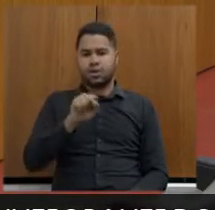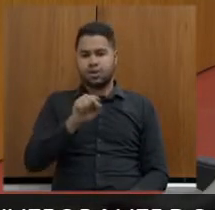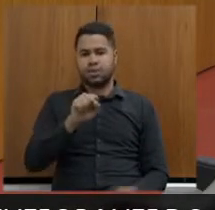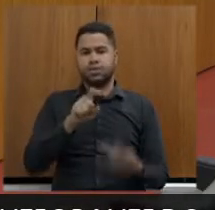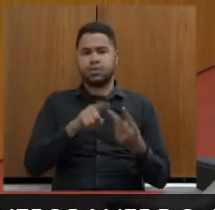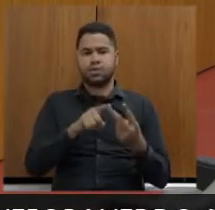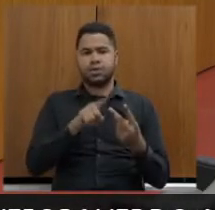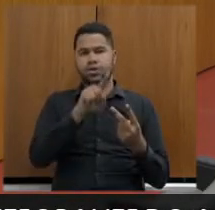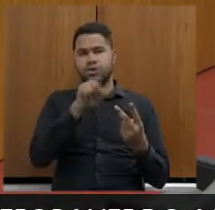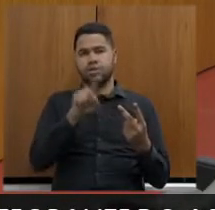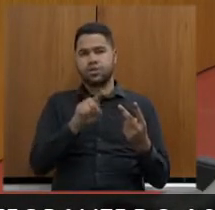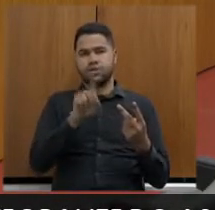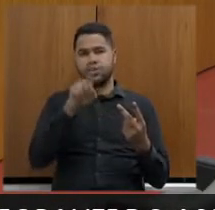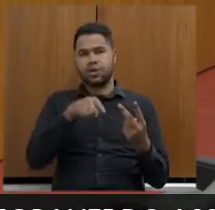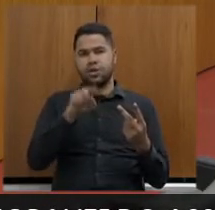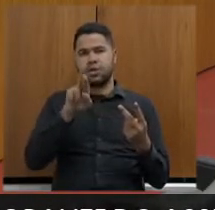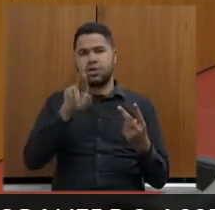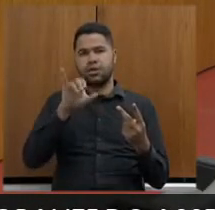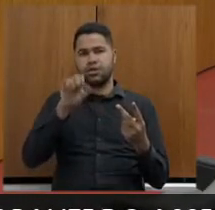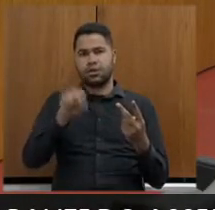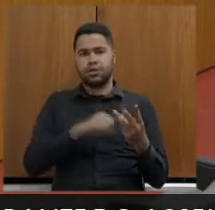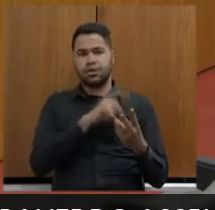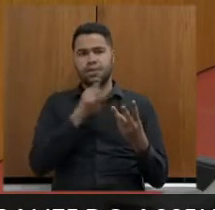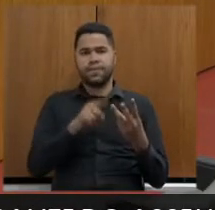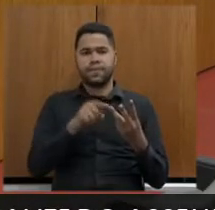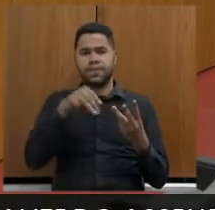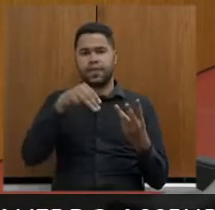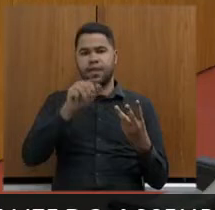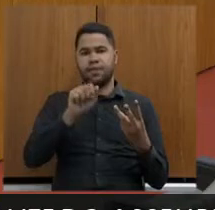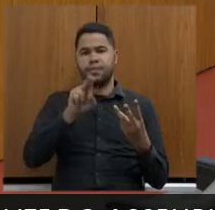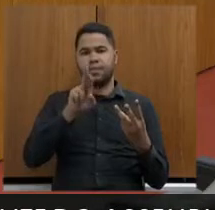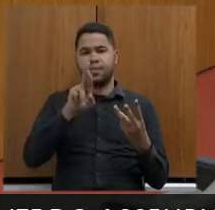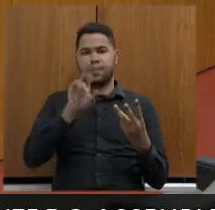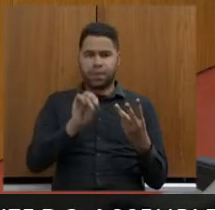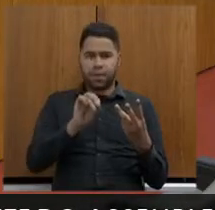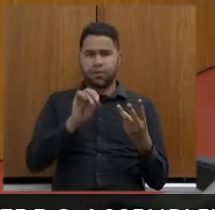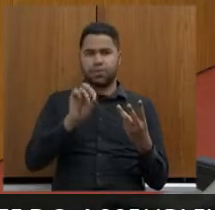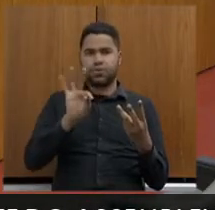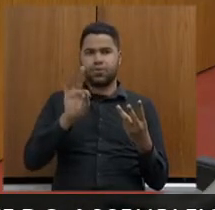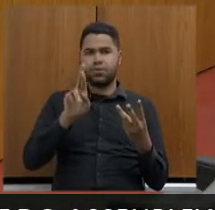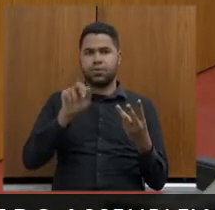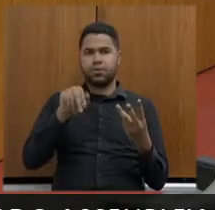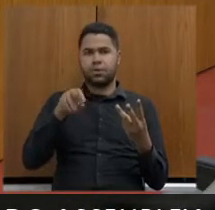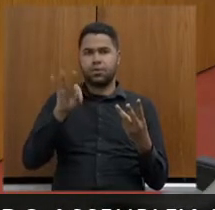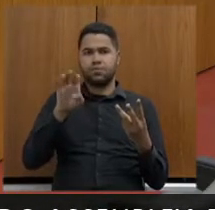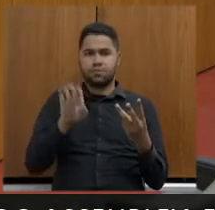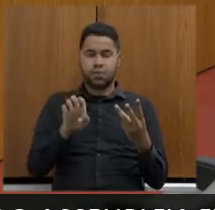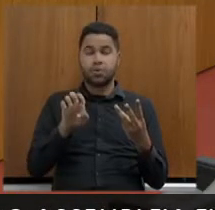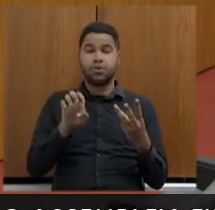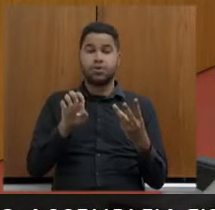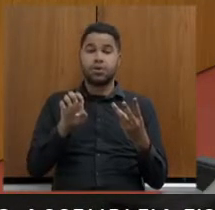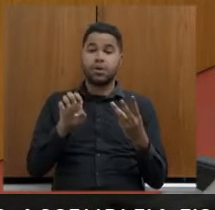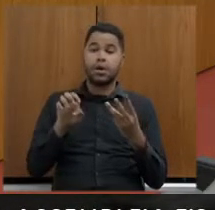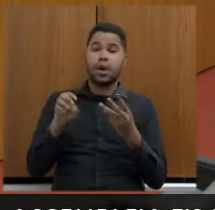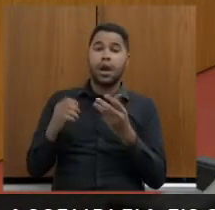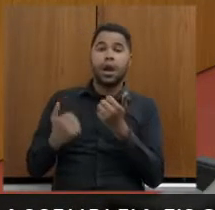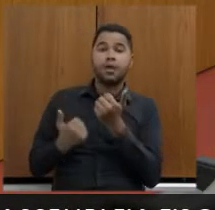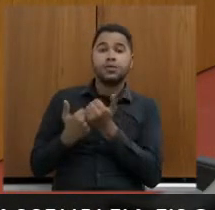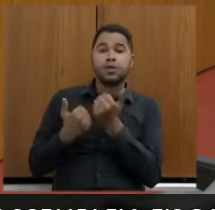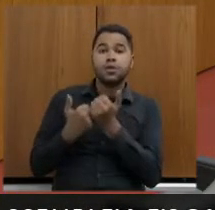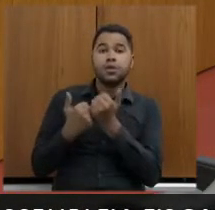Zé Reis e ainda Mauro Tramonte. E a assessoria nos informa que